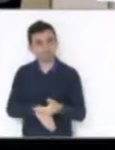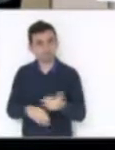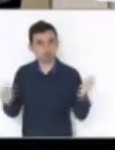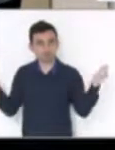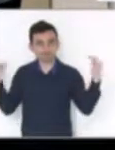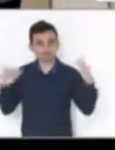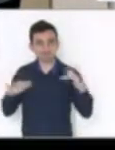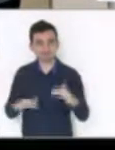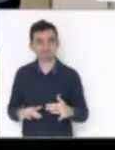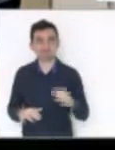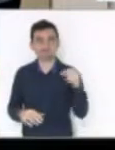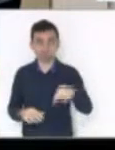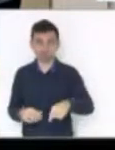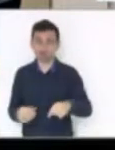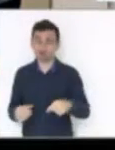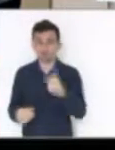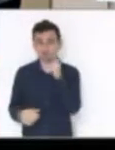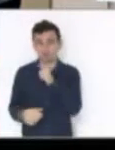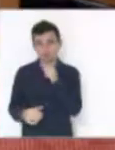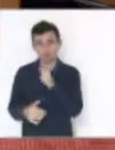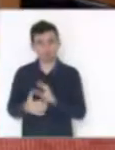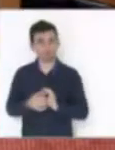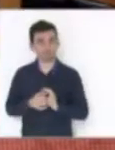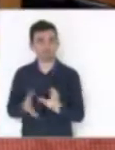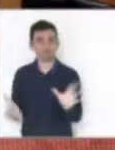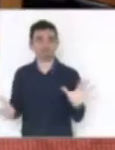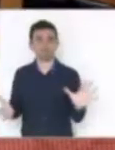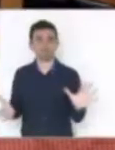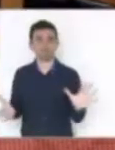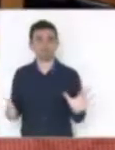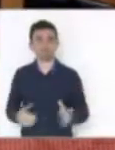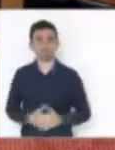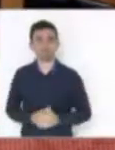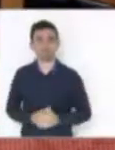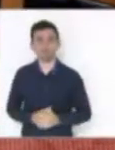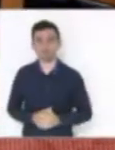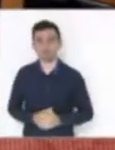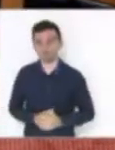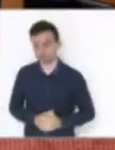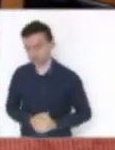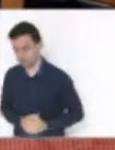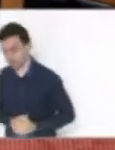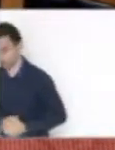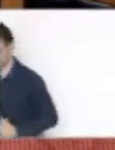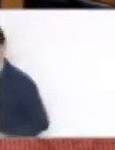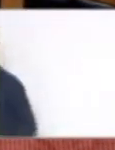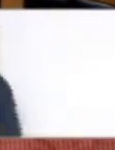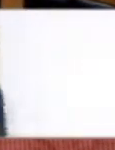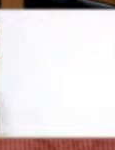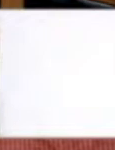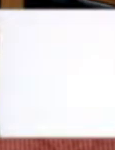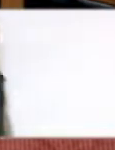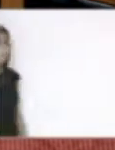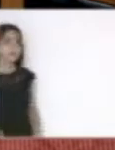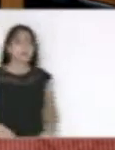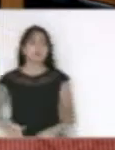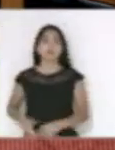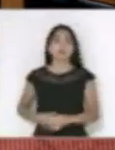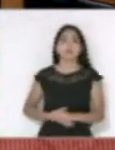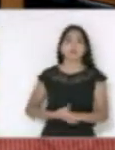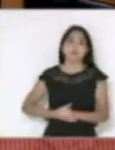plenário para podermos deliberar. Senhor presidente, pela ordem. Pela ordem, deputado Darcy de Matos. Senhor presidente, só para